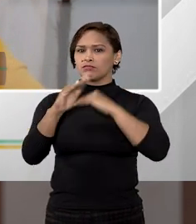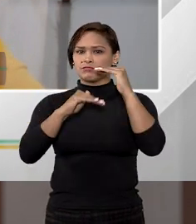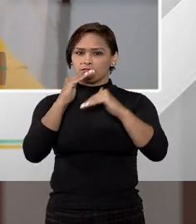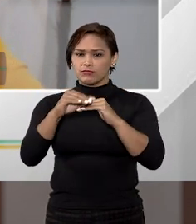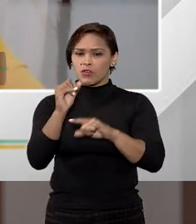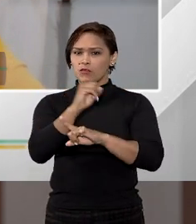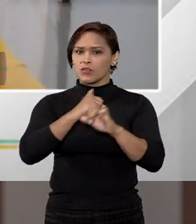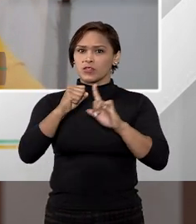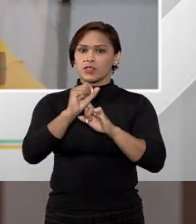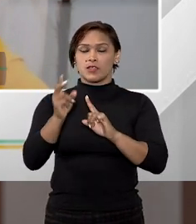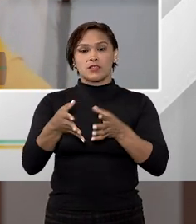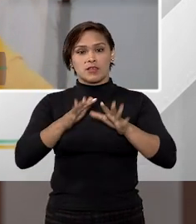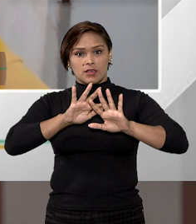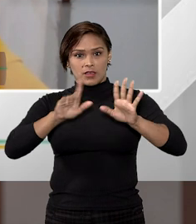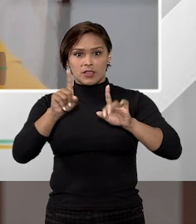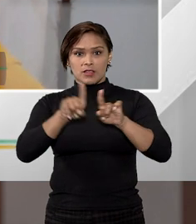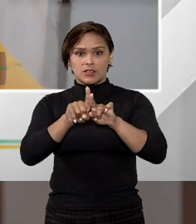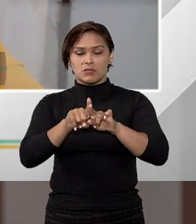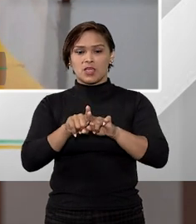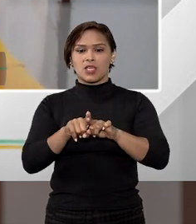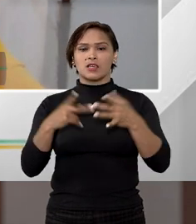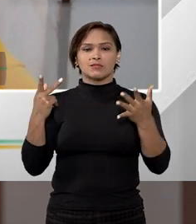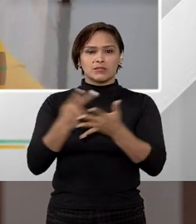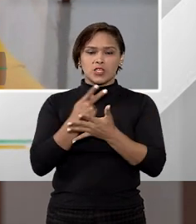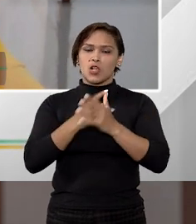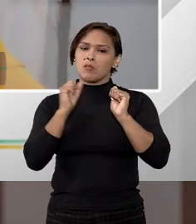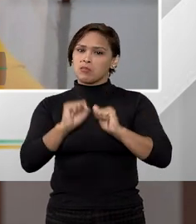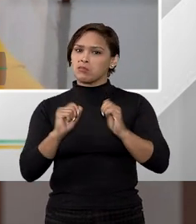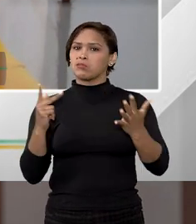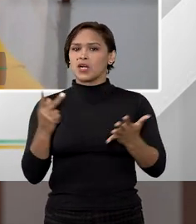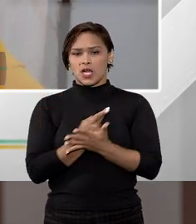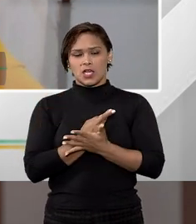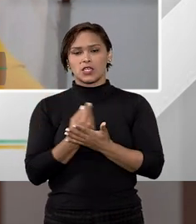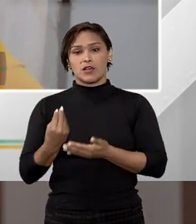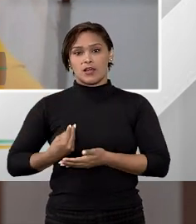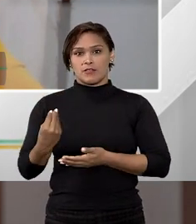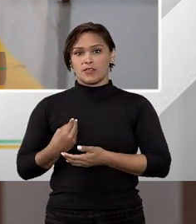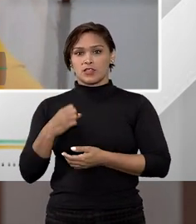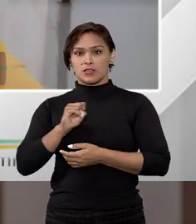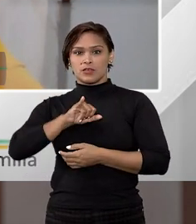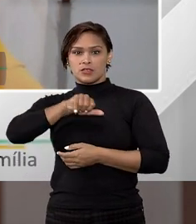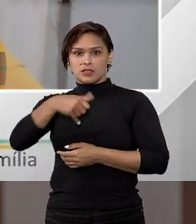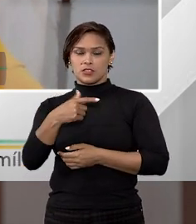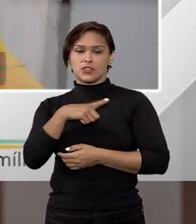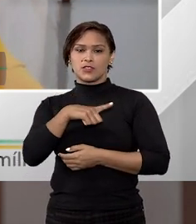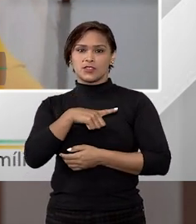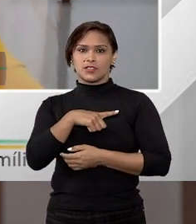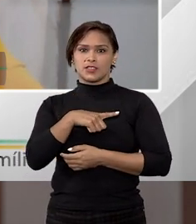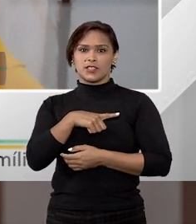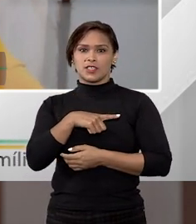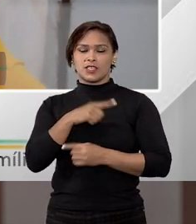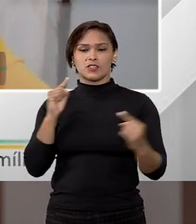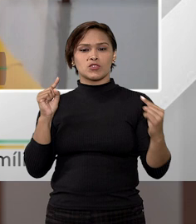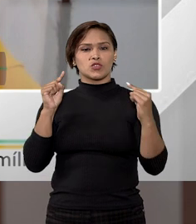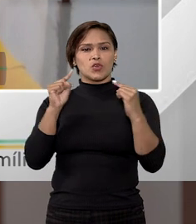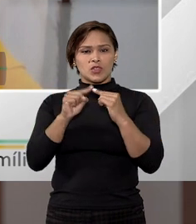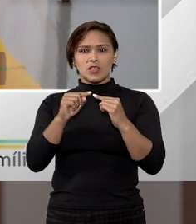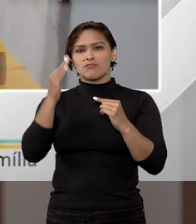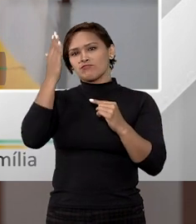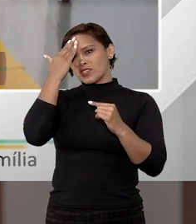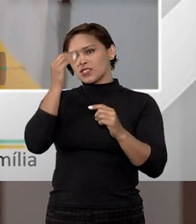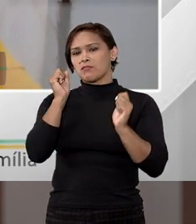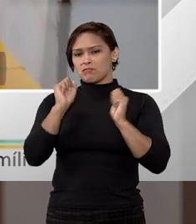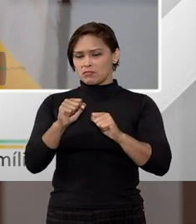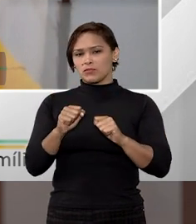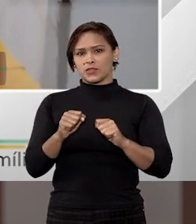melhor forma. Obviamente que eventuais, imprevistos na vida podem vir a acontecer. E o STJ tem essa conexão e sabe